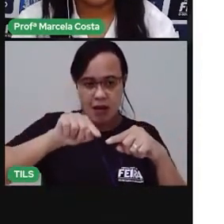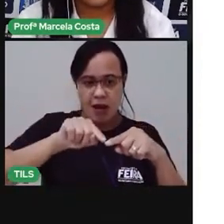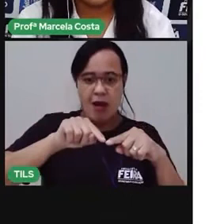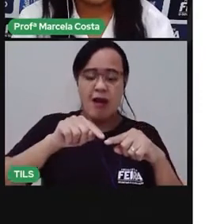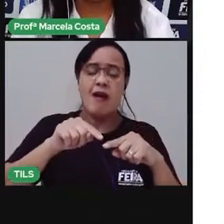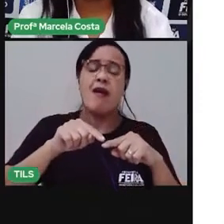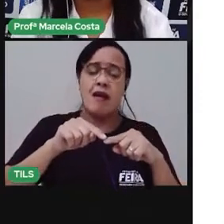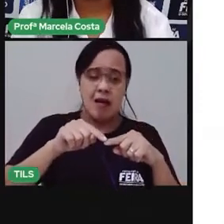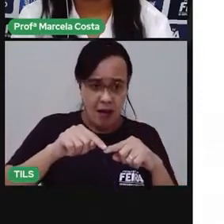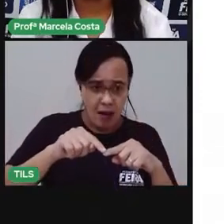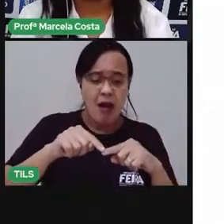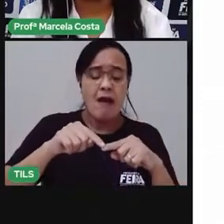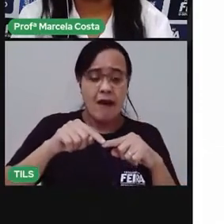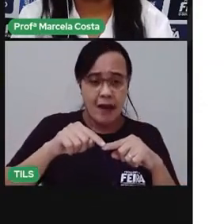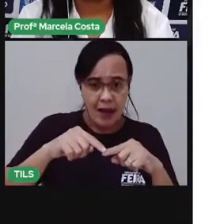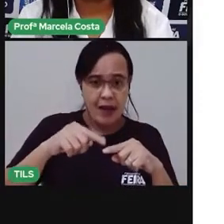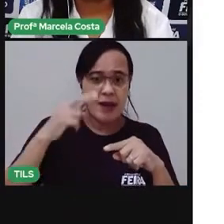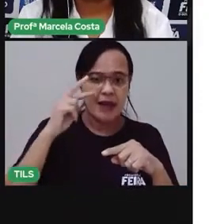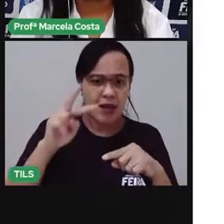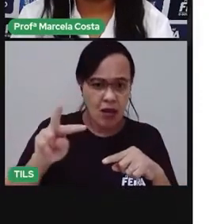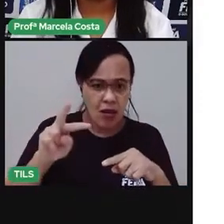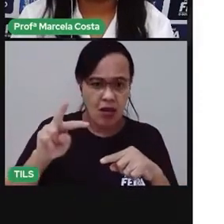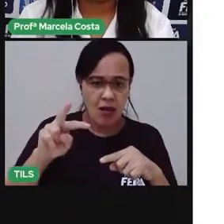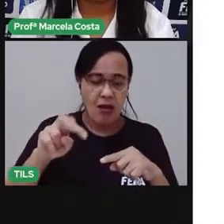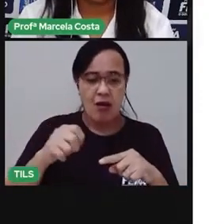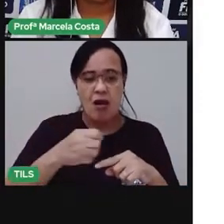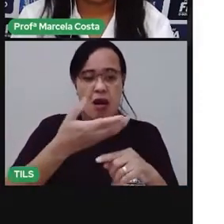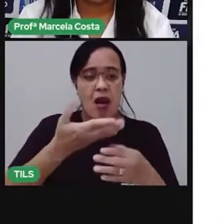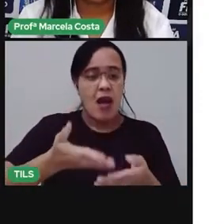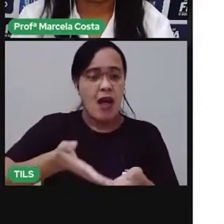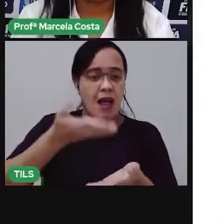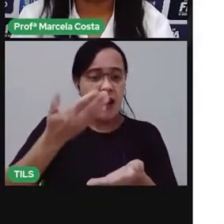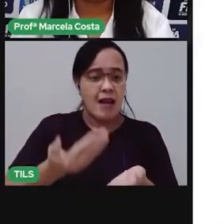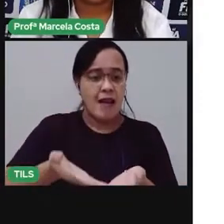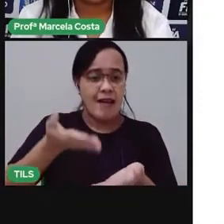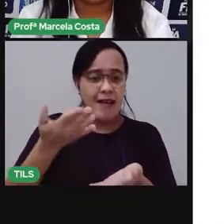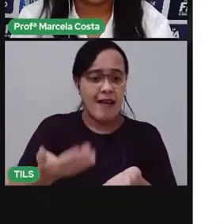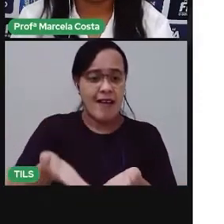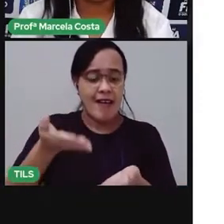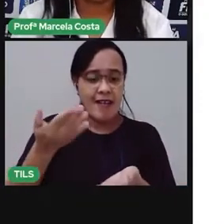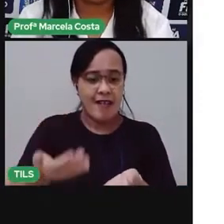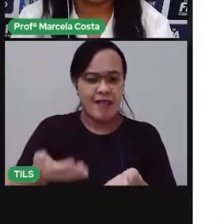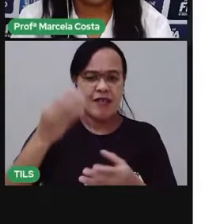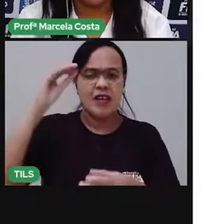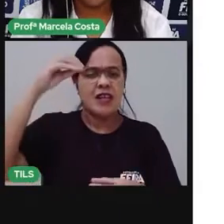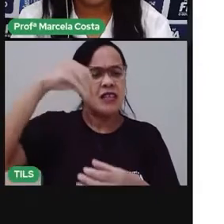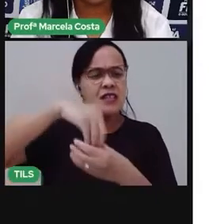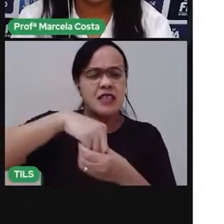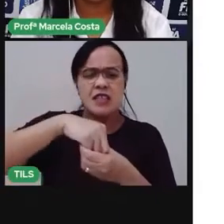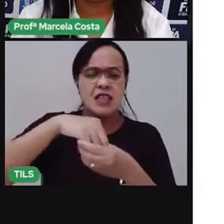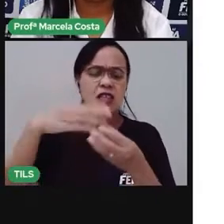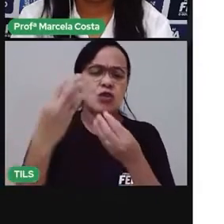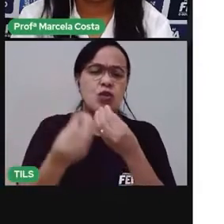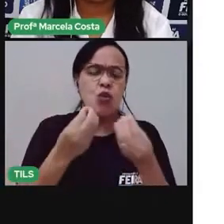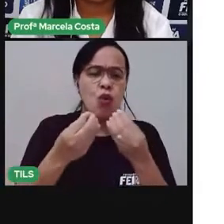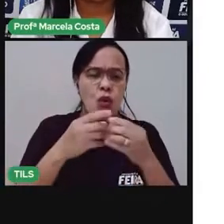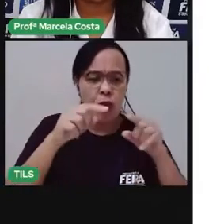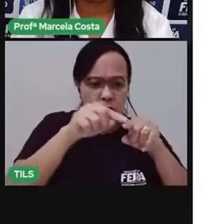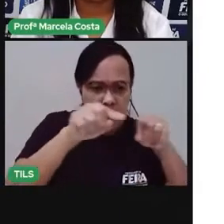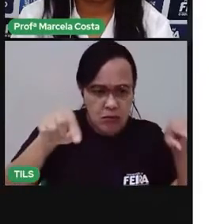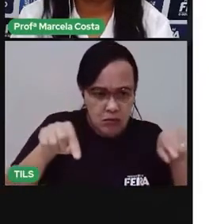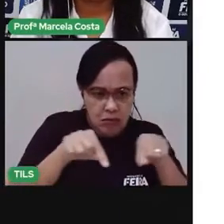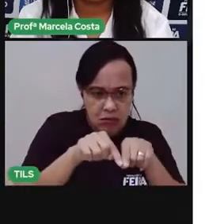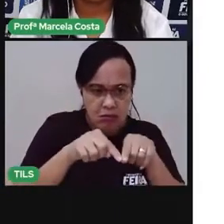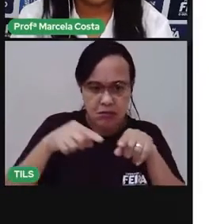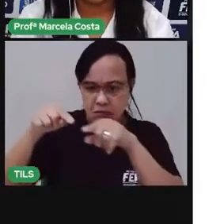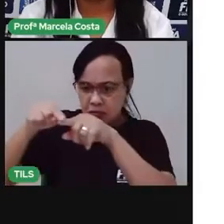falhas. Será que dentro dessa casa é dividida em cômodos? Será